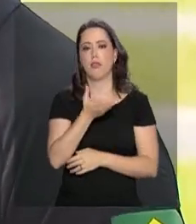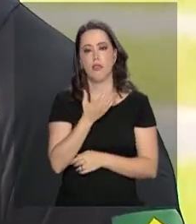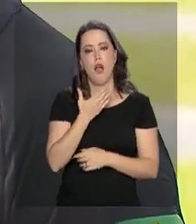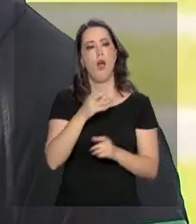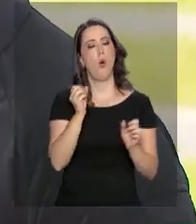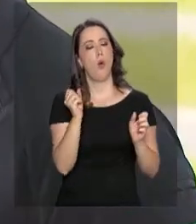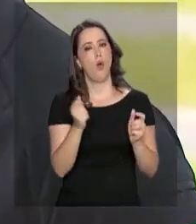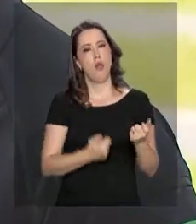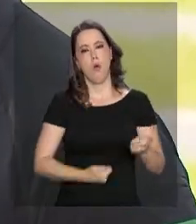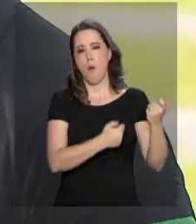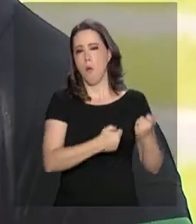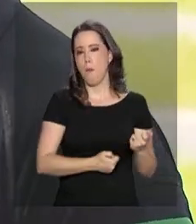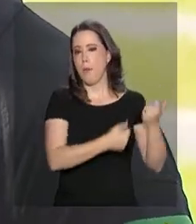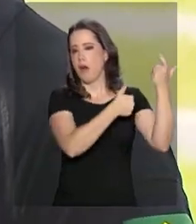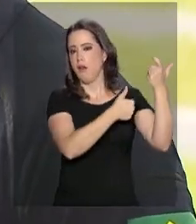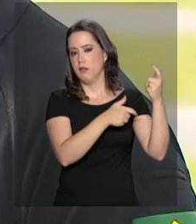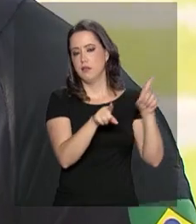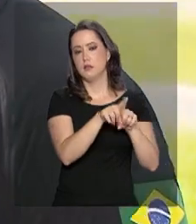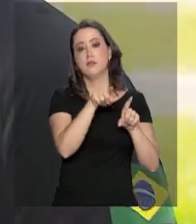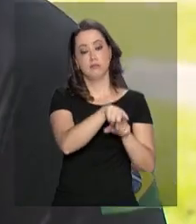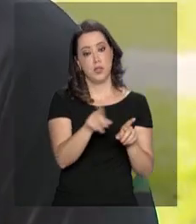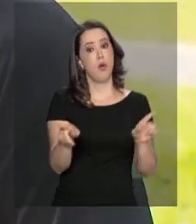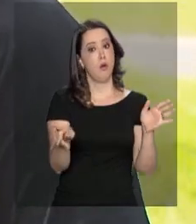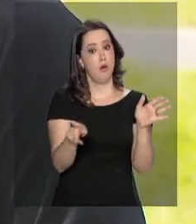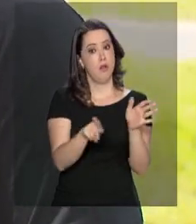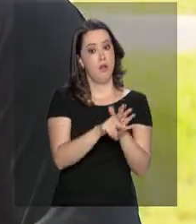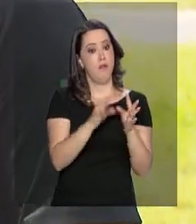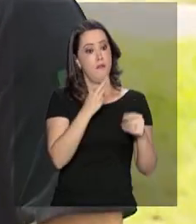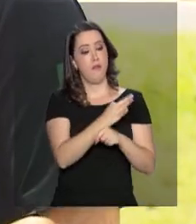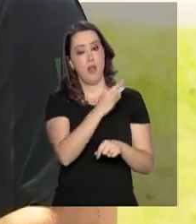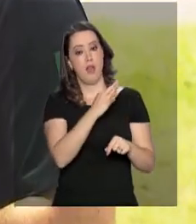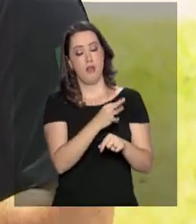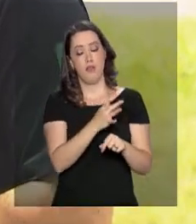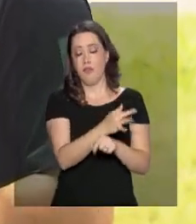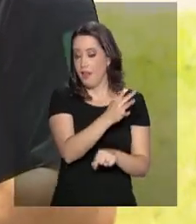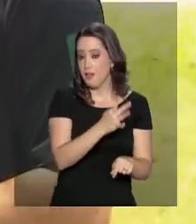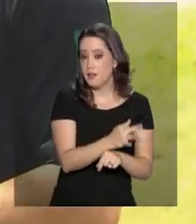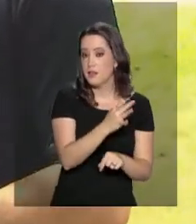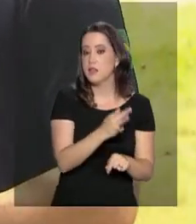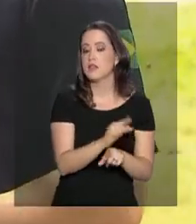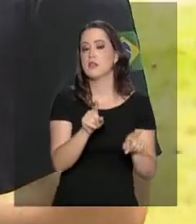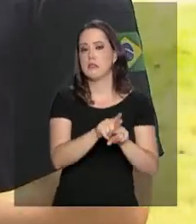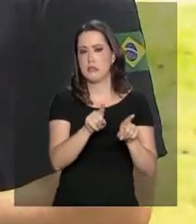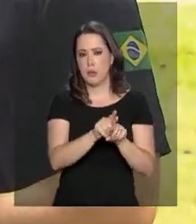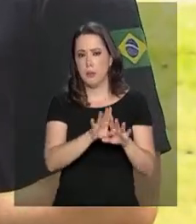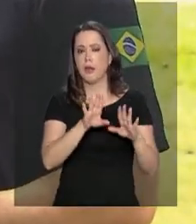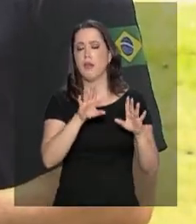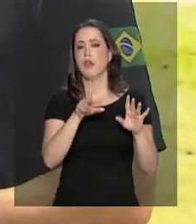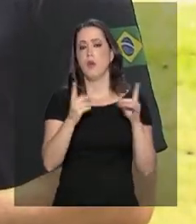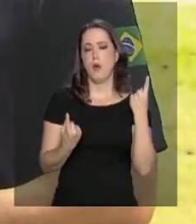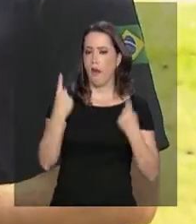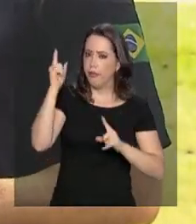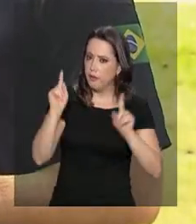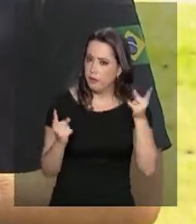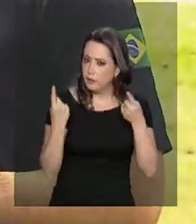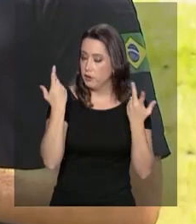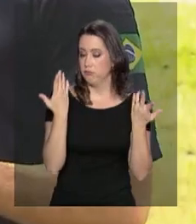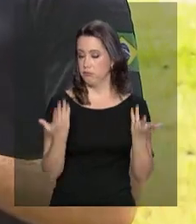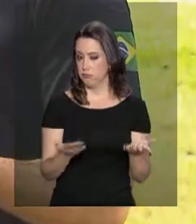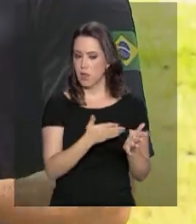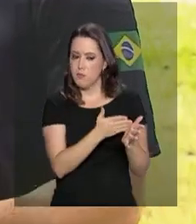férias escolares e o próprio carnaval. E só nesse período, então, é que é concentrada a rodovida? Sim, sim, mas a Polícia Rodoviária Federal faz